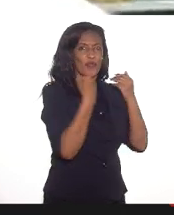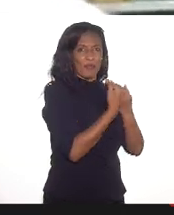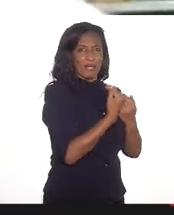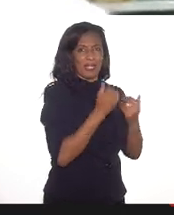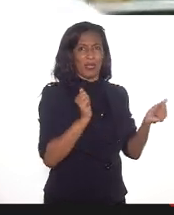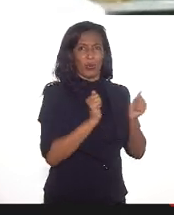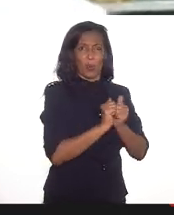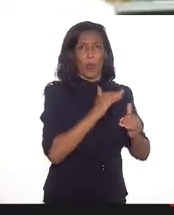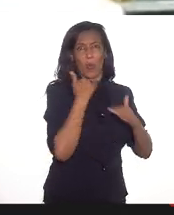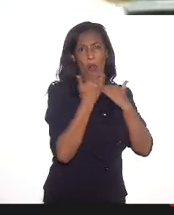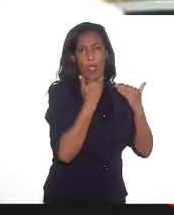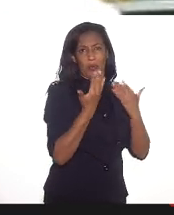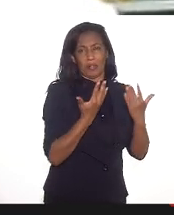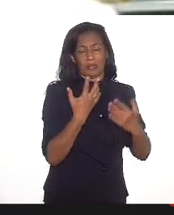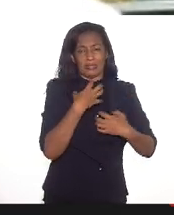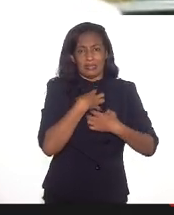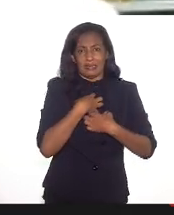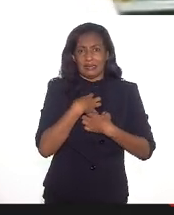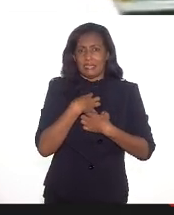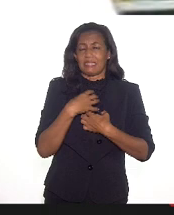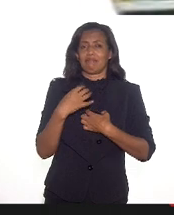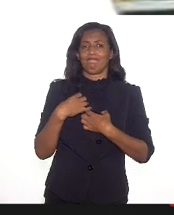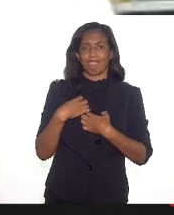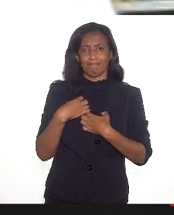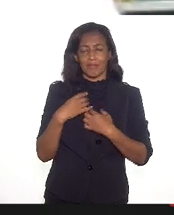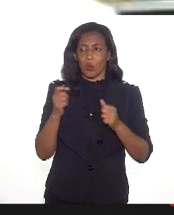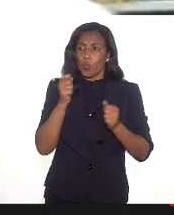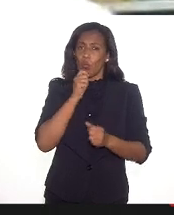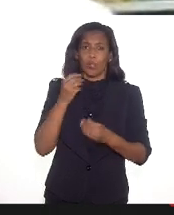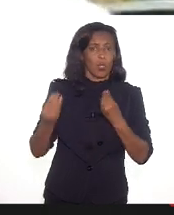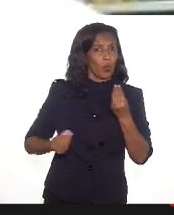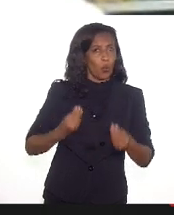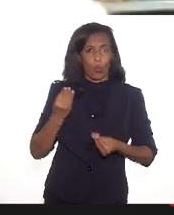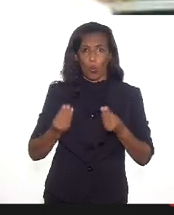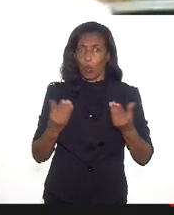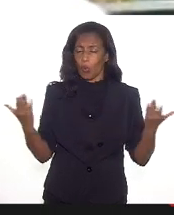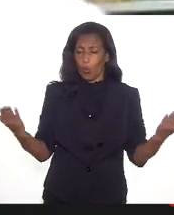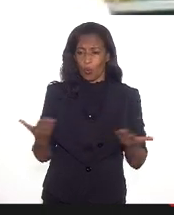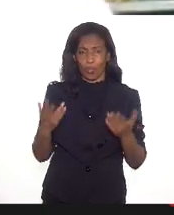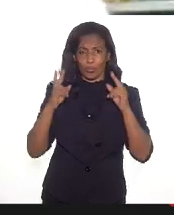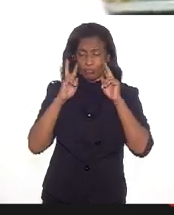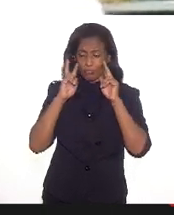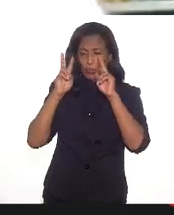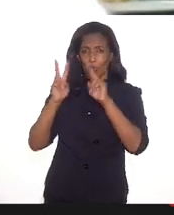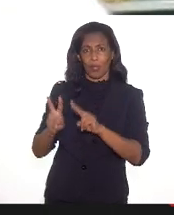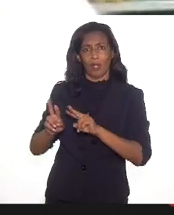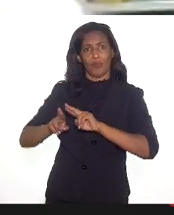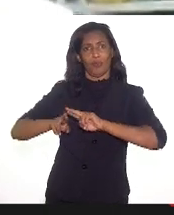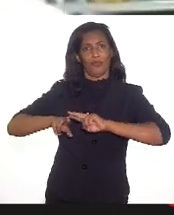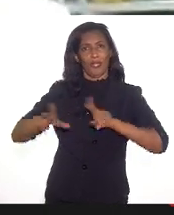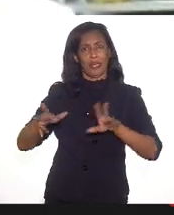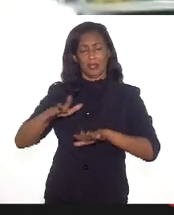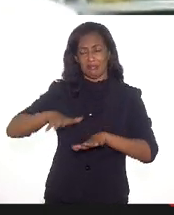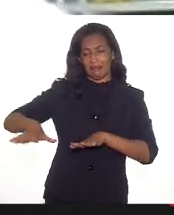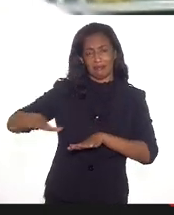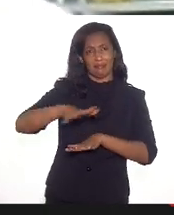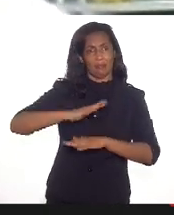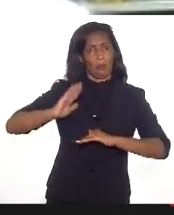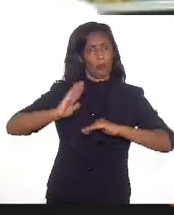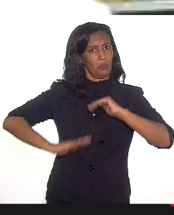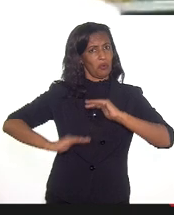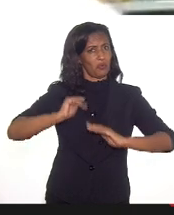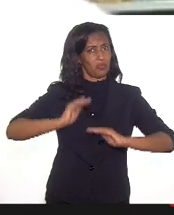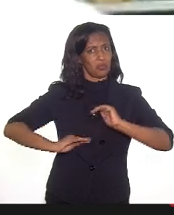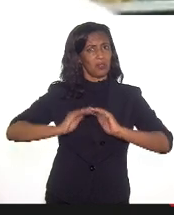vivendo que não há como não ser considerada. E um cenário profissional que